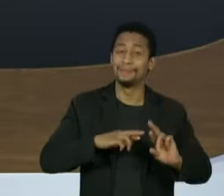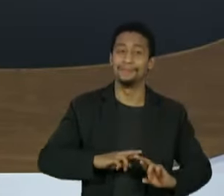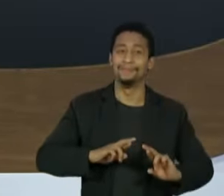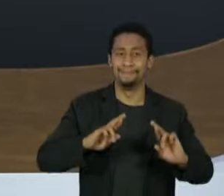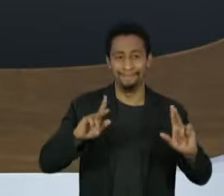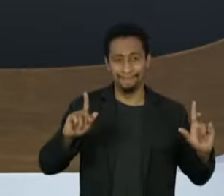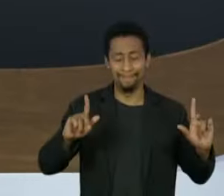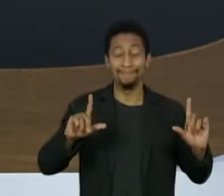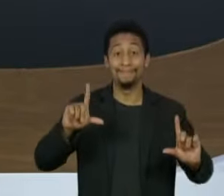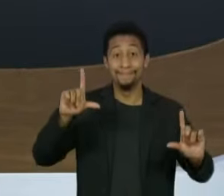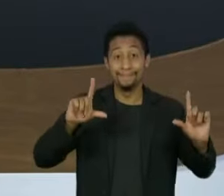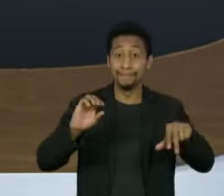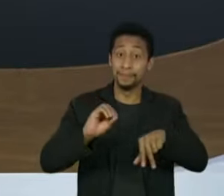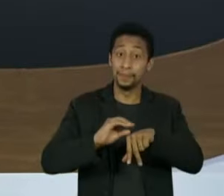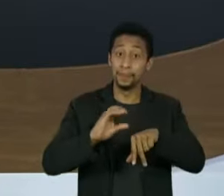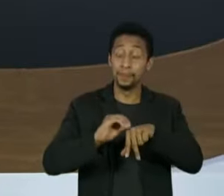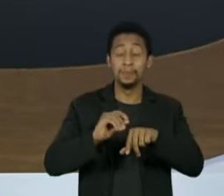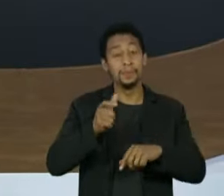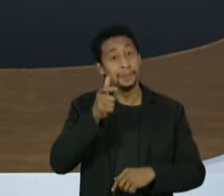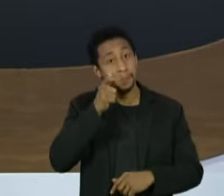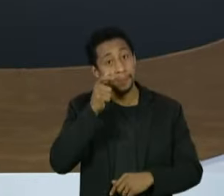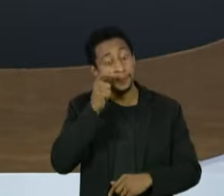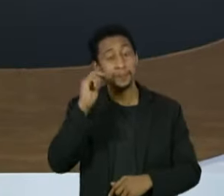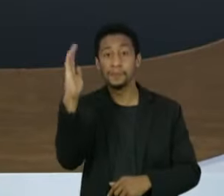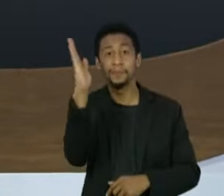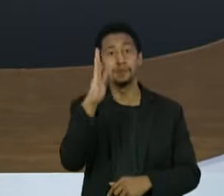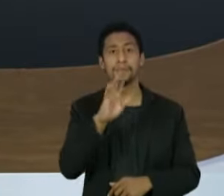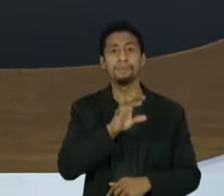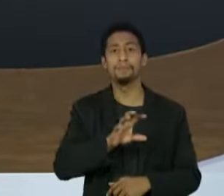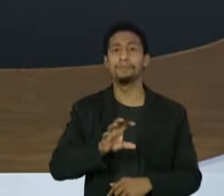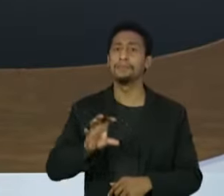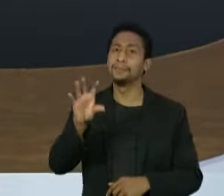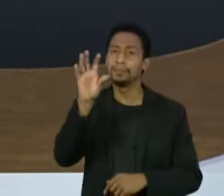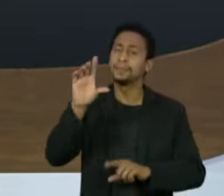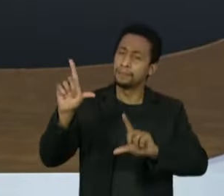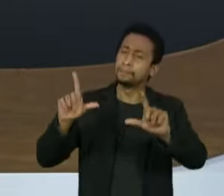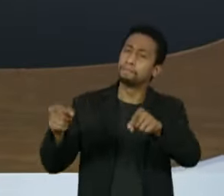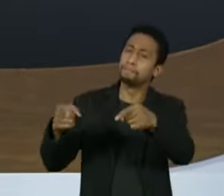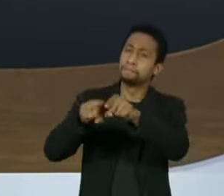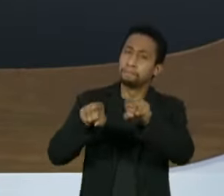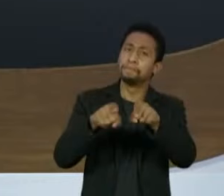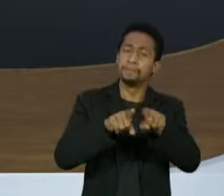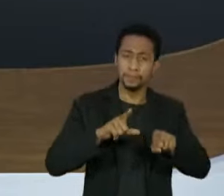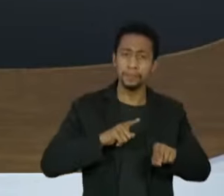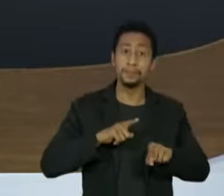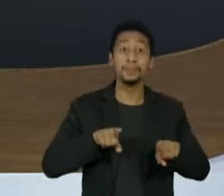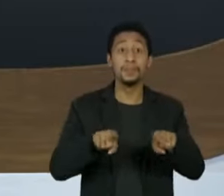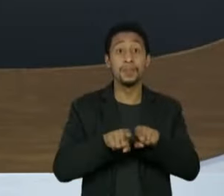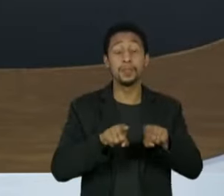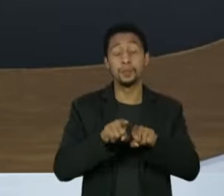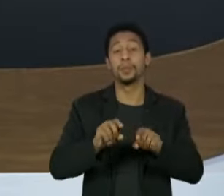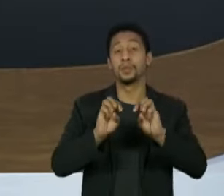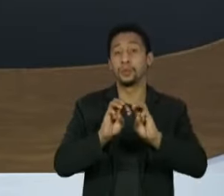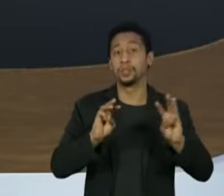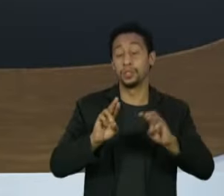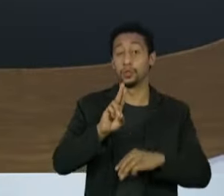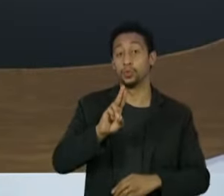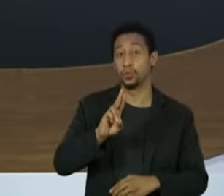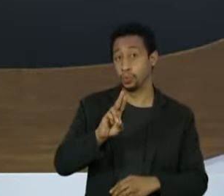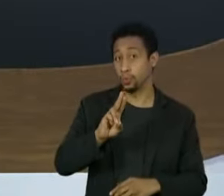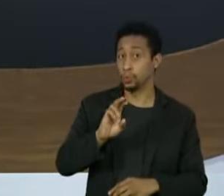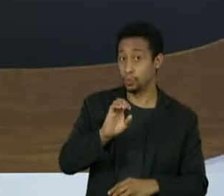Brasil pela TV Cultura e emissoras afiliadas. E em múltiplas telas no mundo todo, pelo UOL e pelas nossas